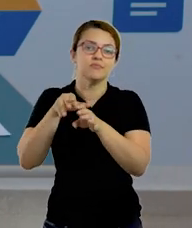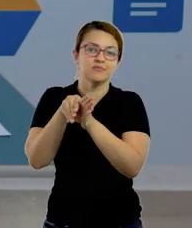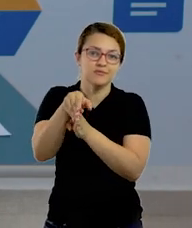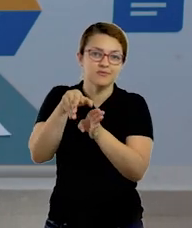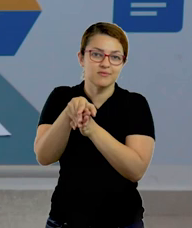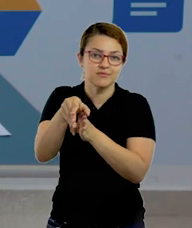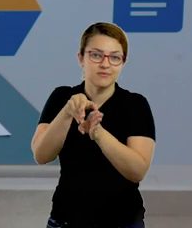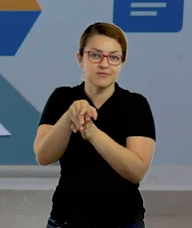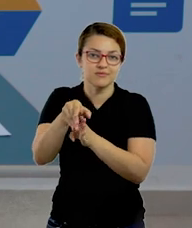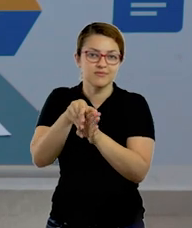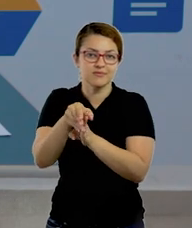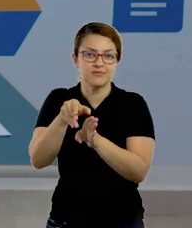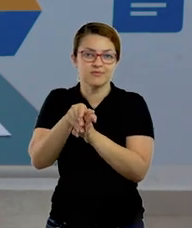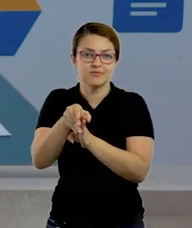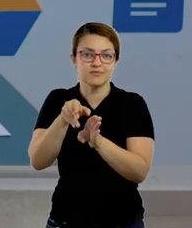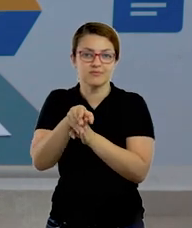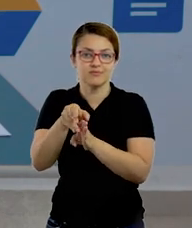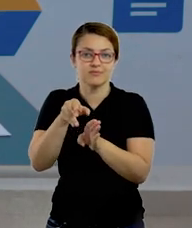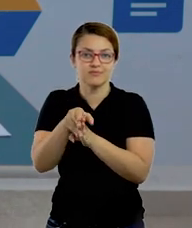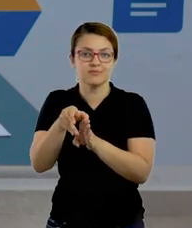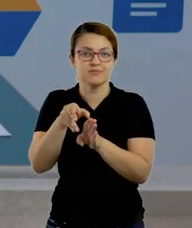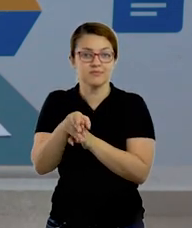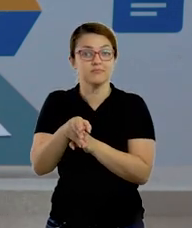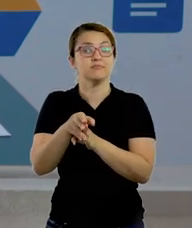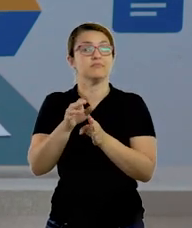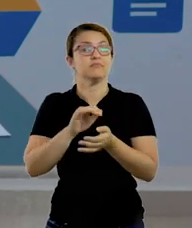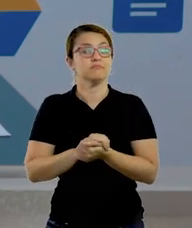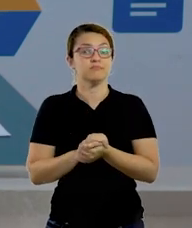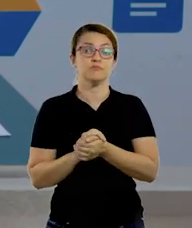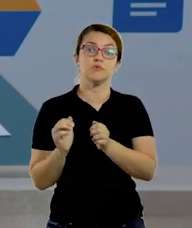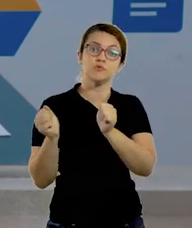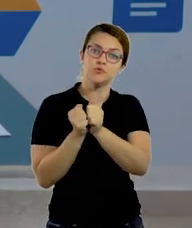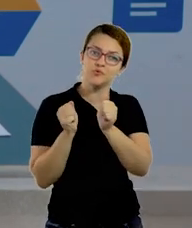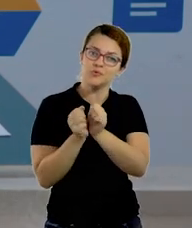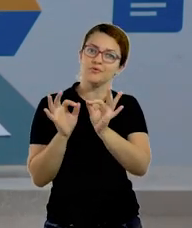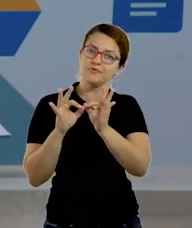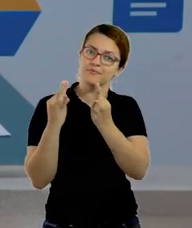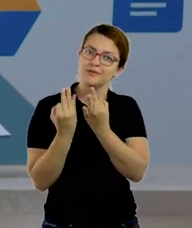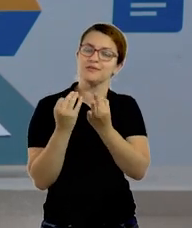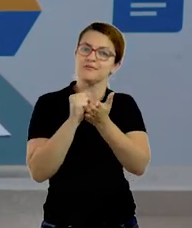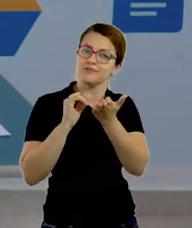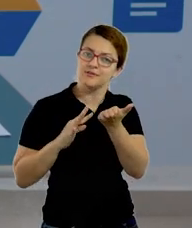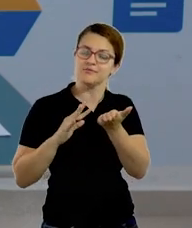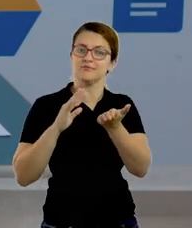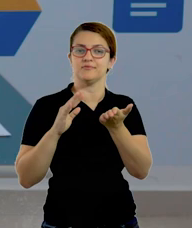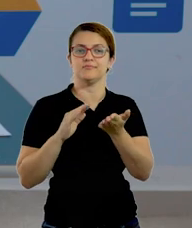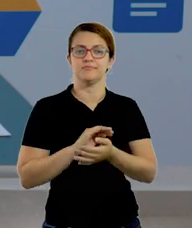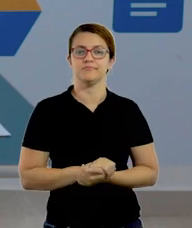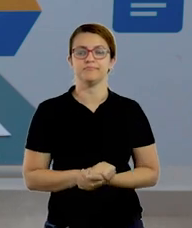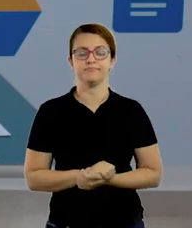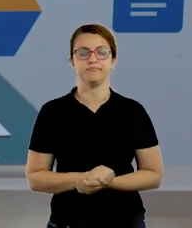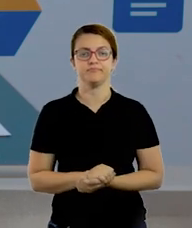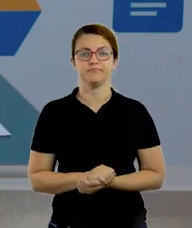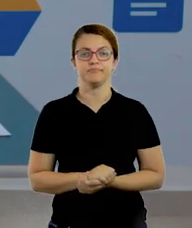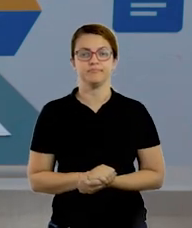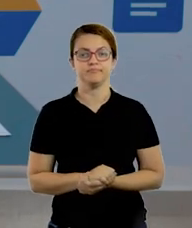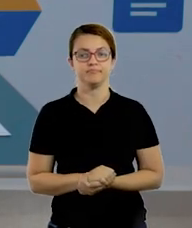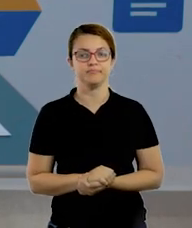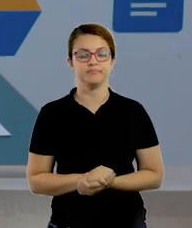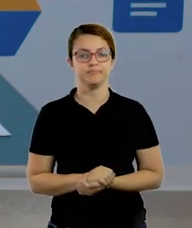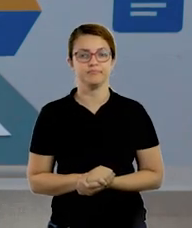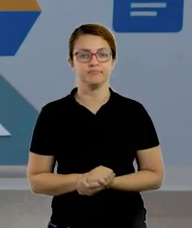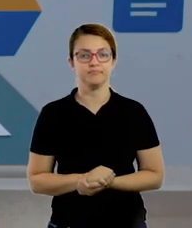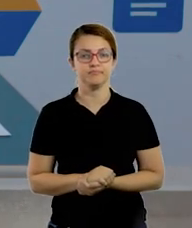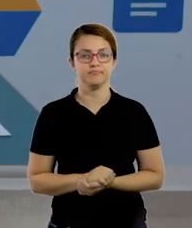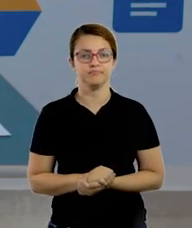para que vocês, crianças, possam realizar as nossas atividades aí na sua casa com a sua família. Bem, vou falar com vocês